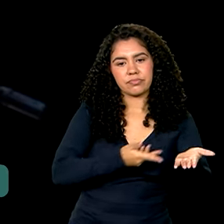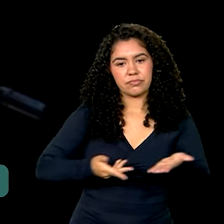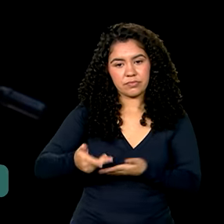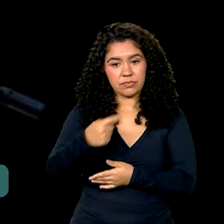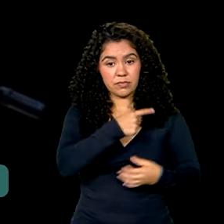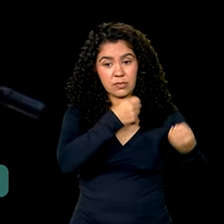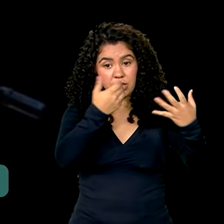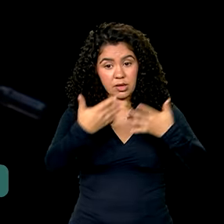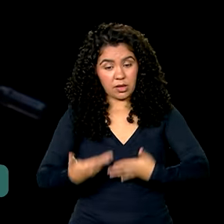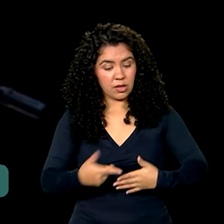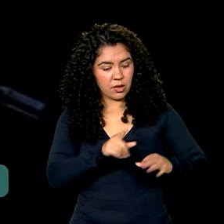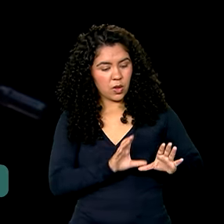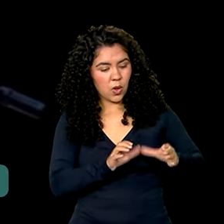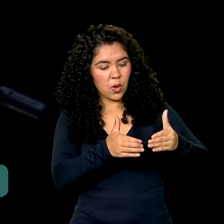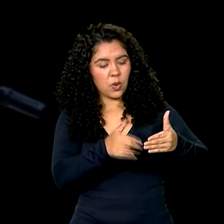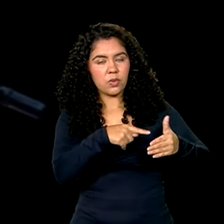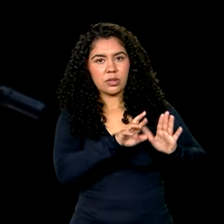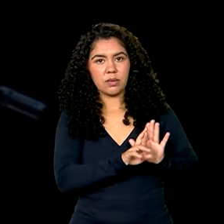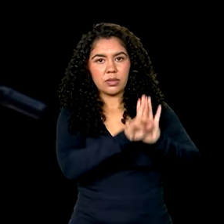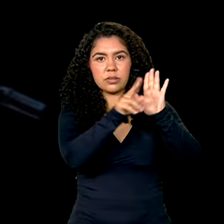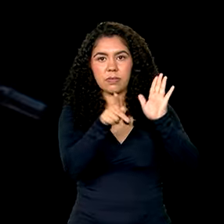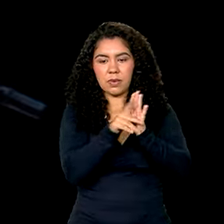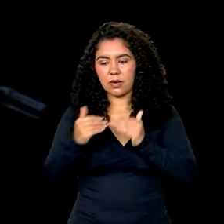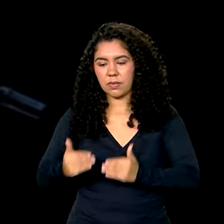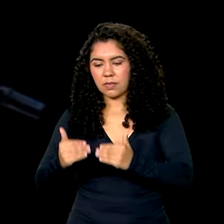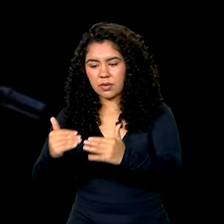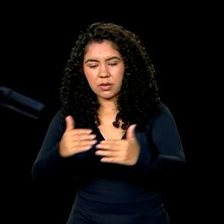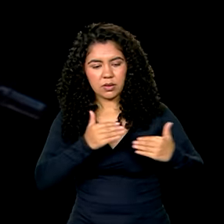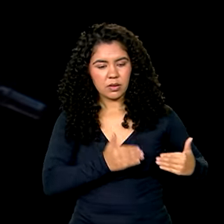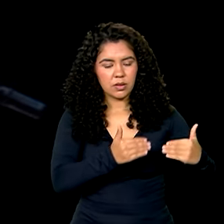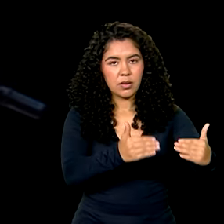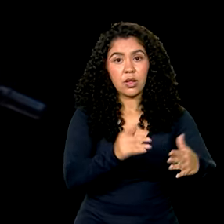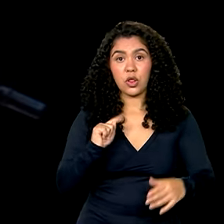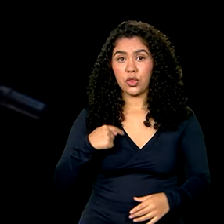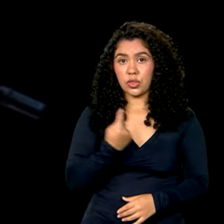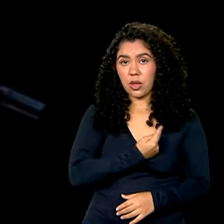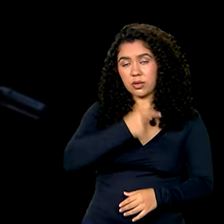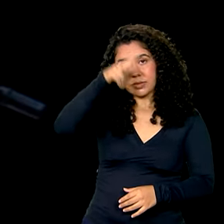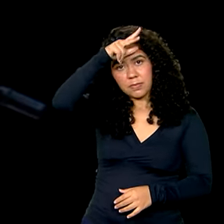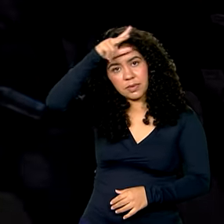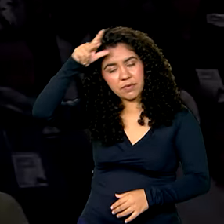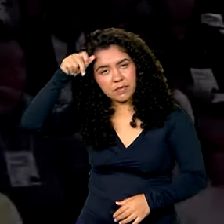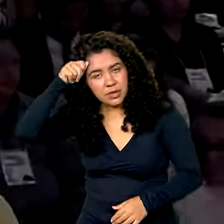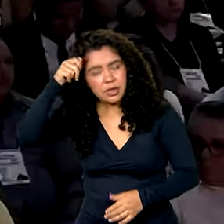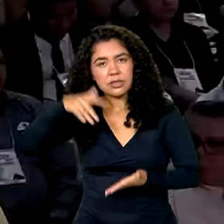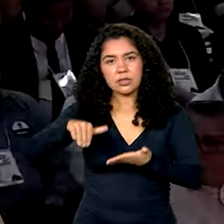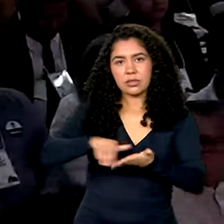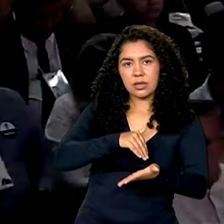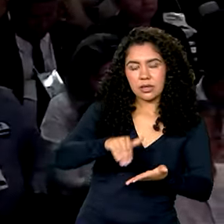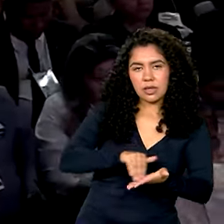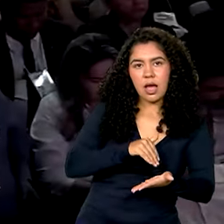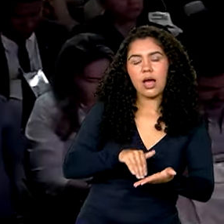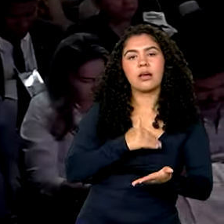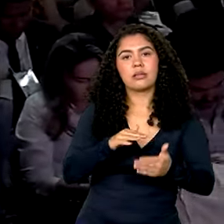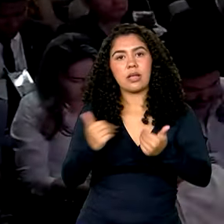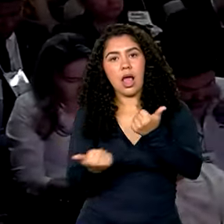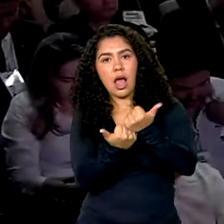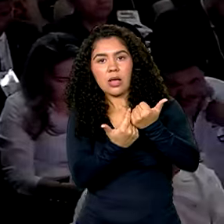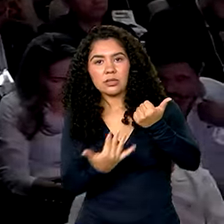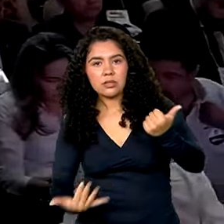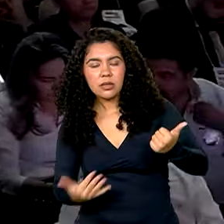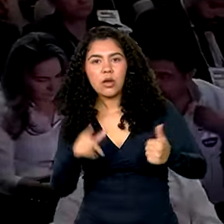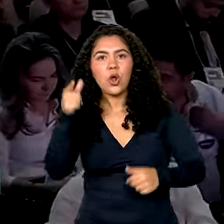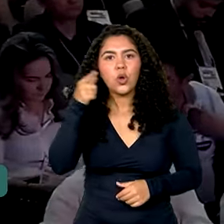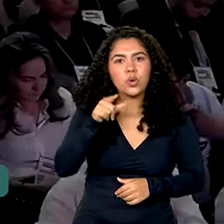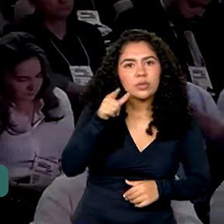Nessa caravana, os prefeitos, secretários, secretárias, assessores vão encontrar